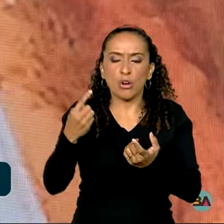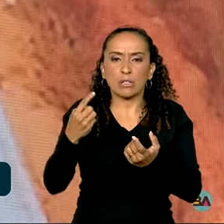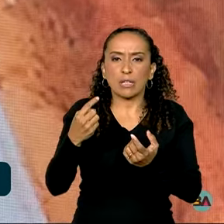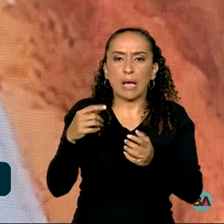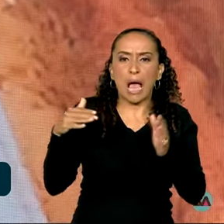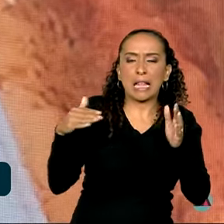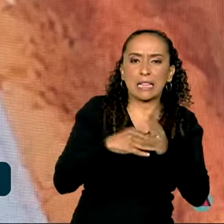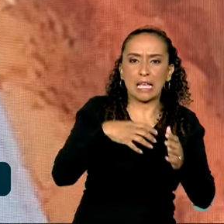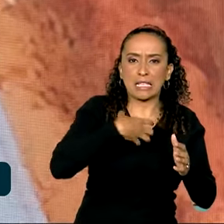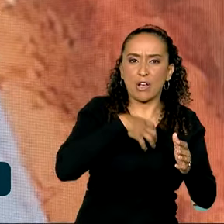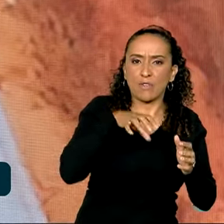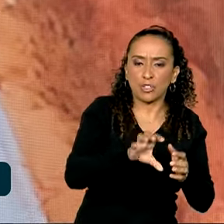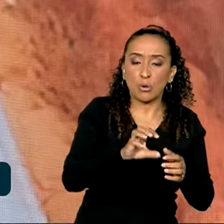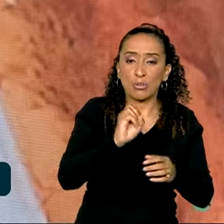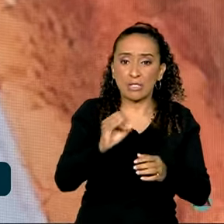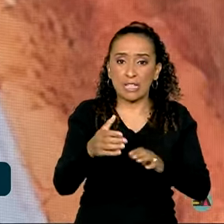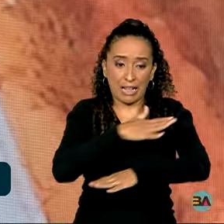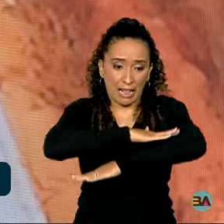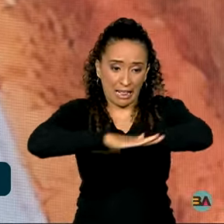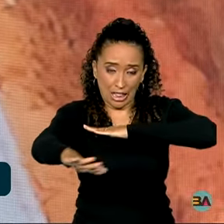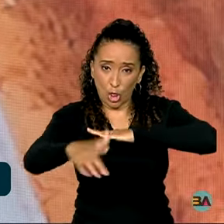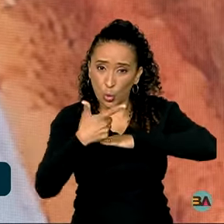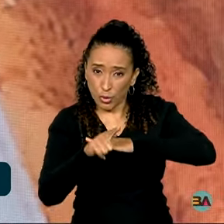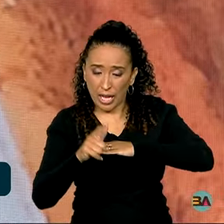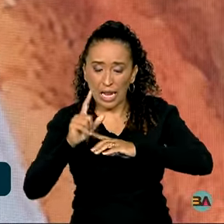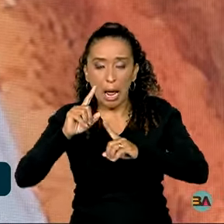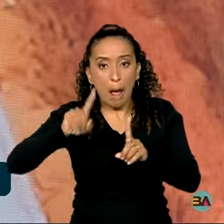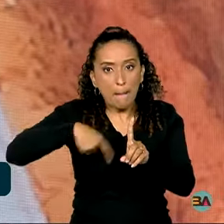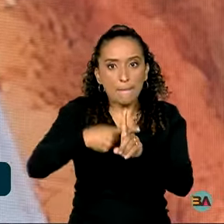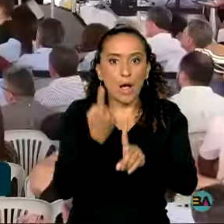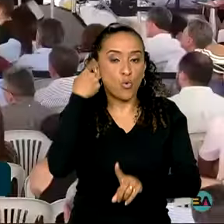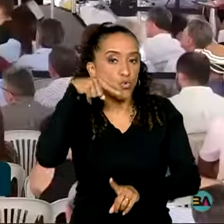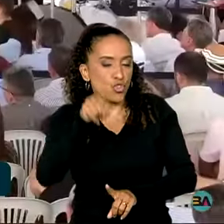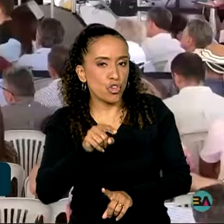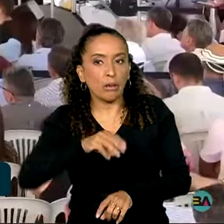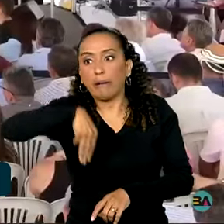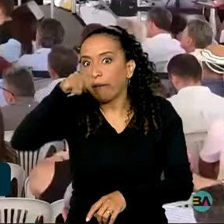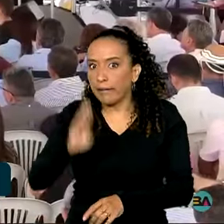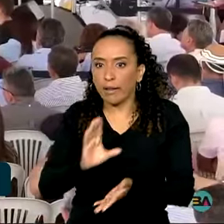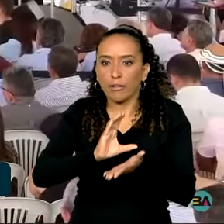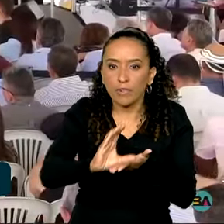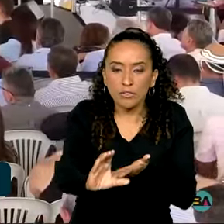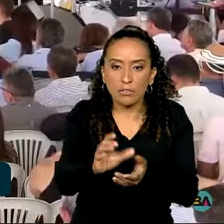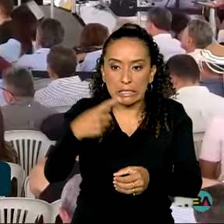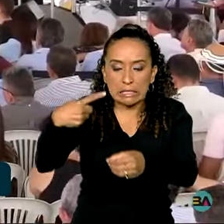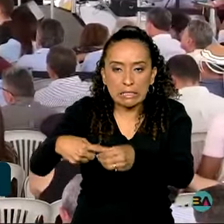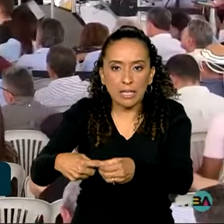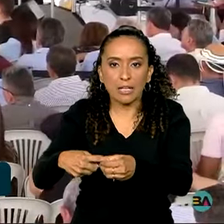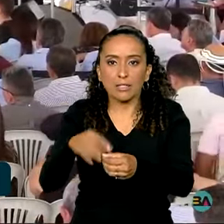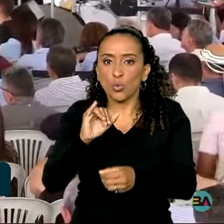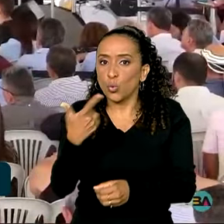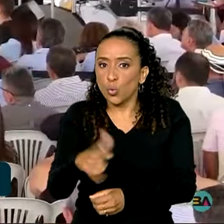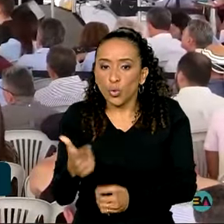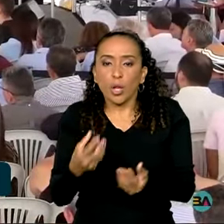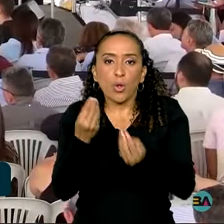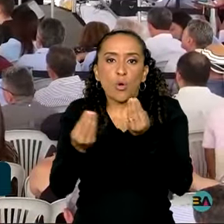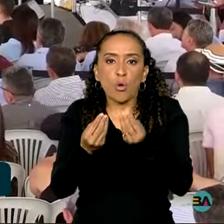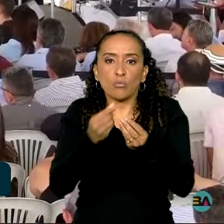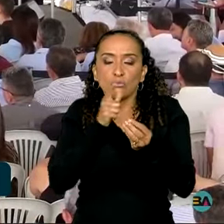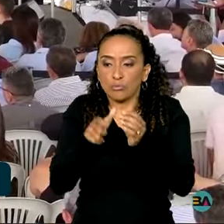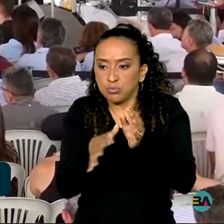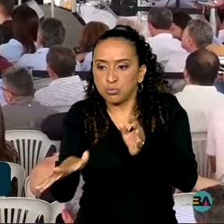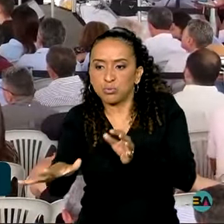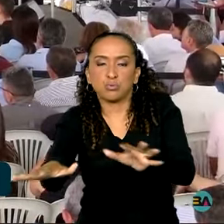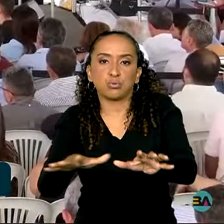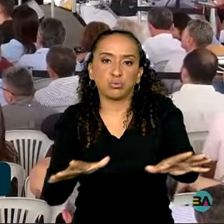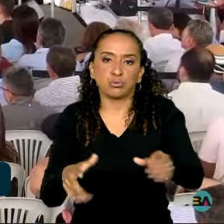Salvador. Sem asfalto era mais de um dia de viagem. Quem vai investir numa cidade em que não tem como escoar a produção?